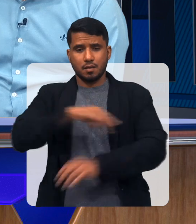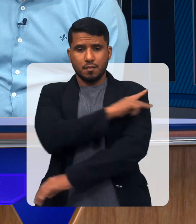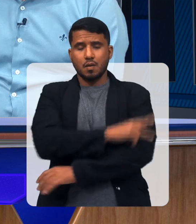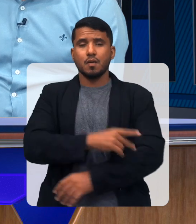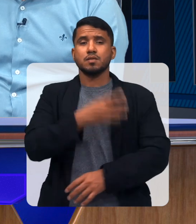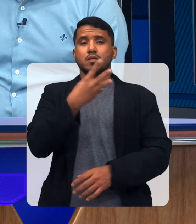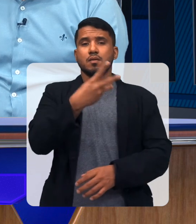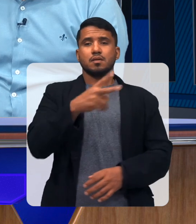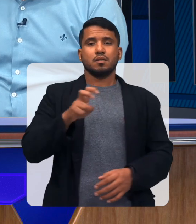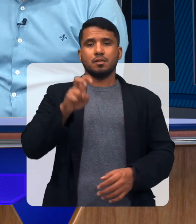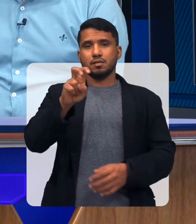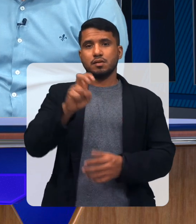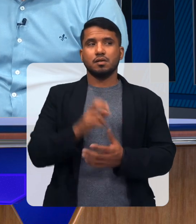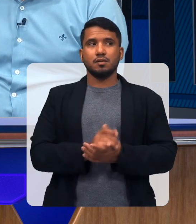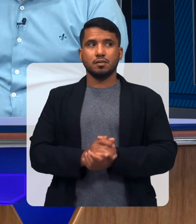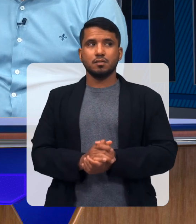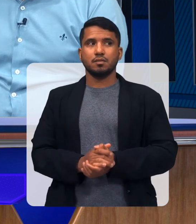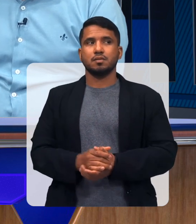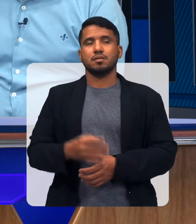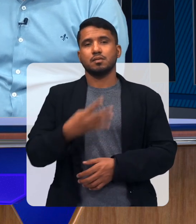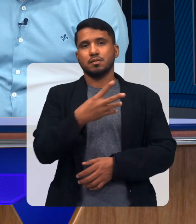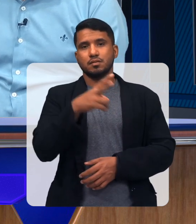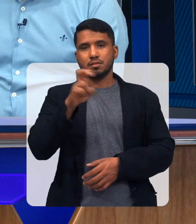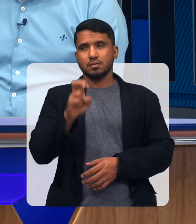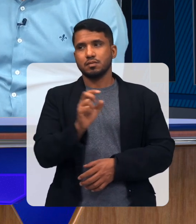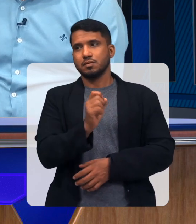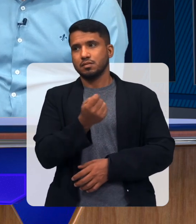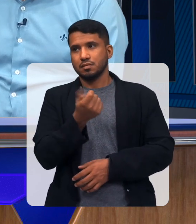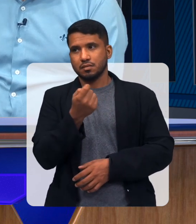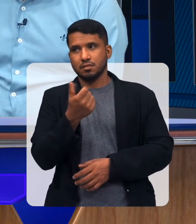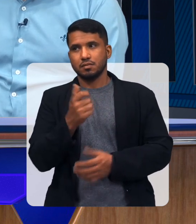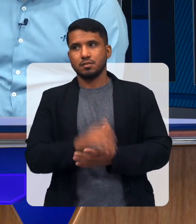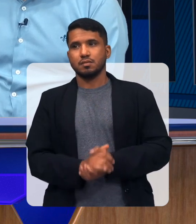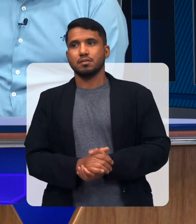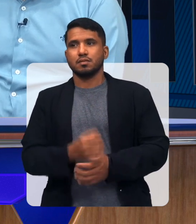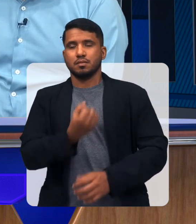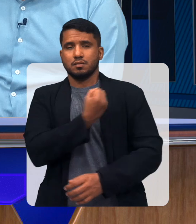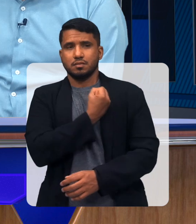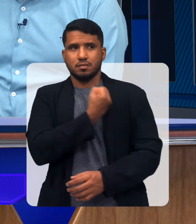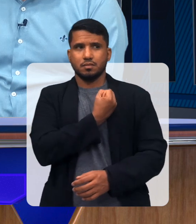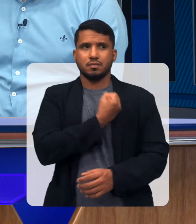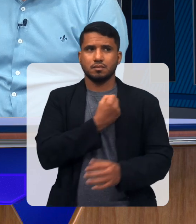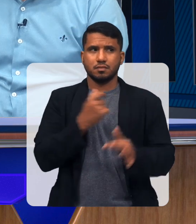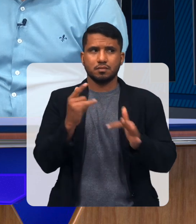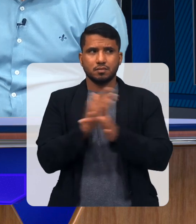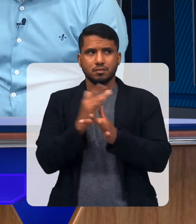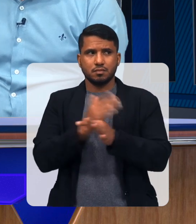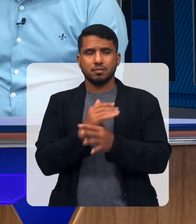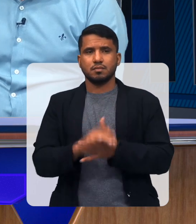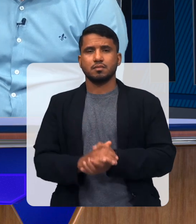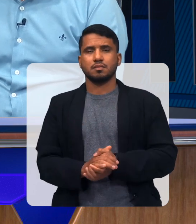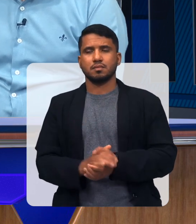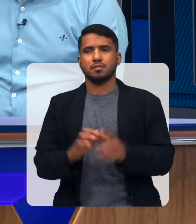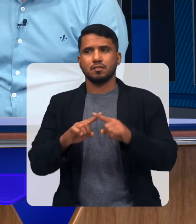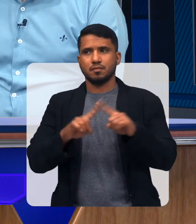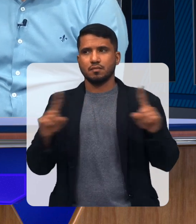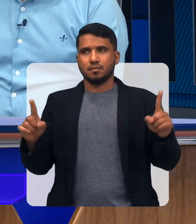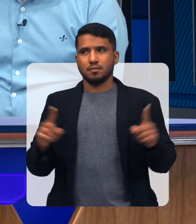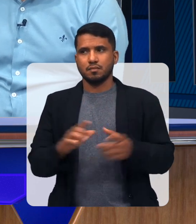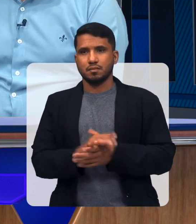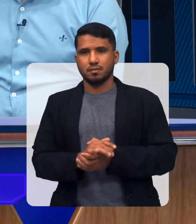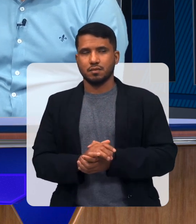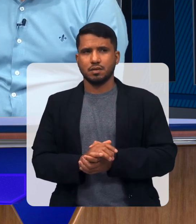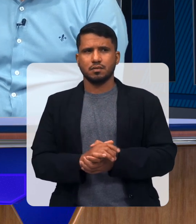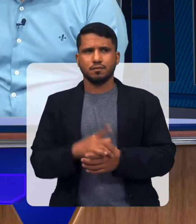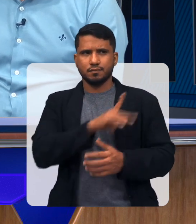São 45 45 45 Muito pouco Poucas Por número de cidades Poucas Mas tem